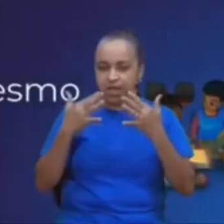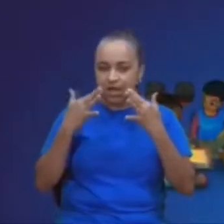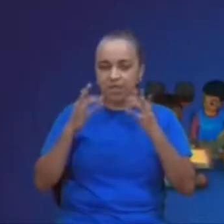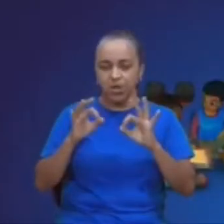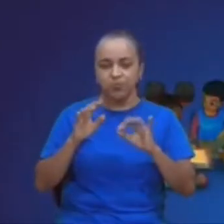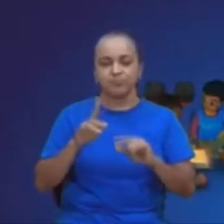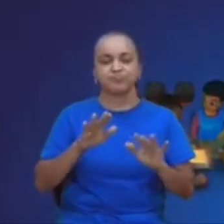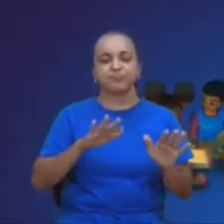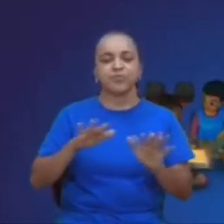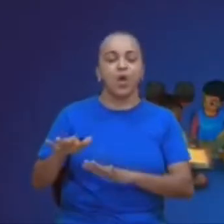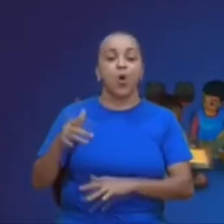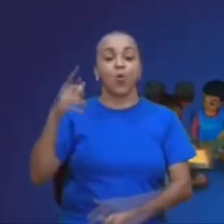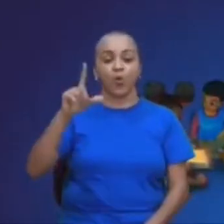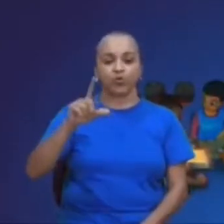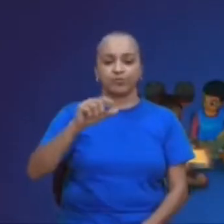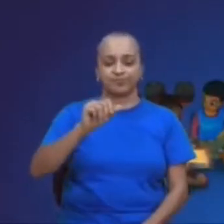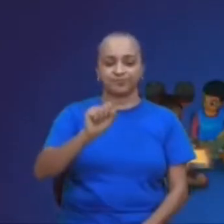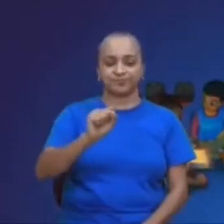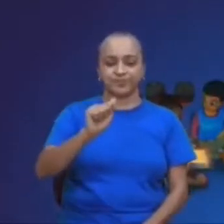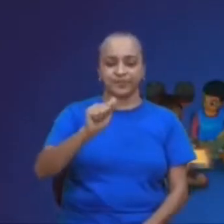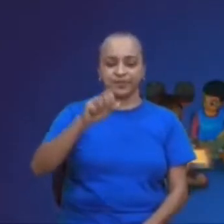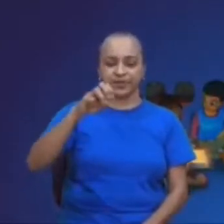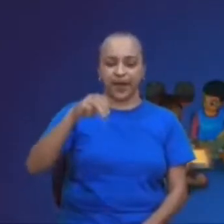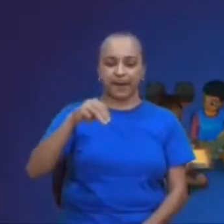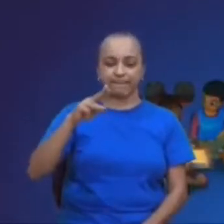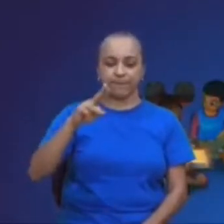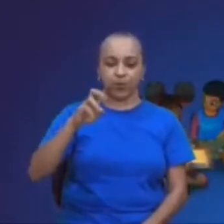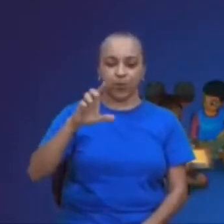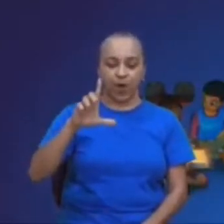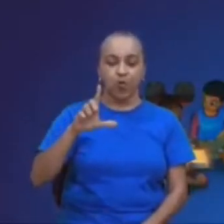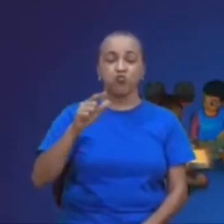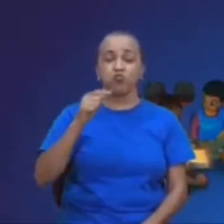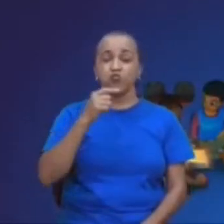Samuel, o garoto, que não se contaminou,